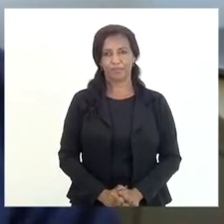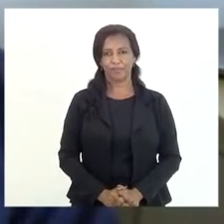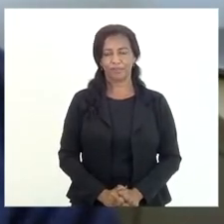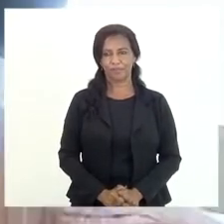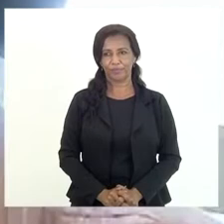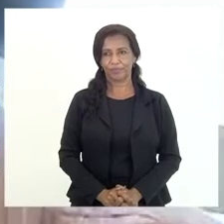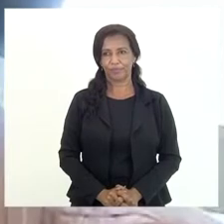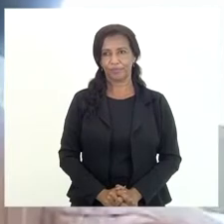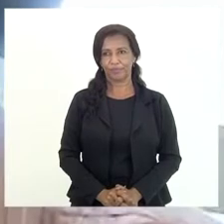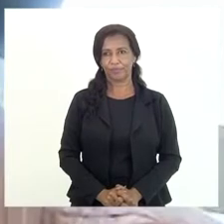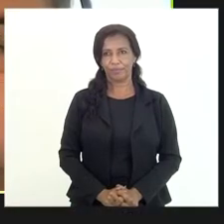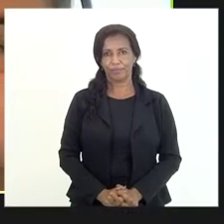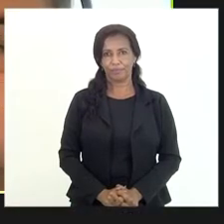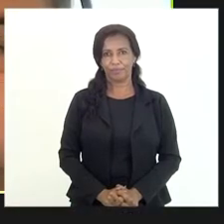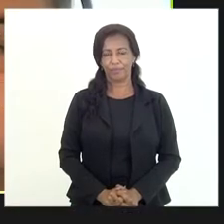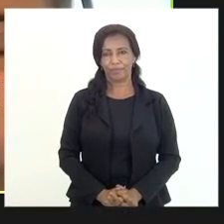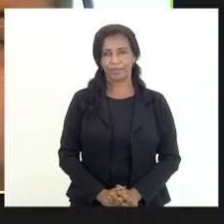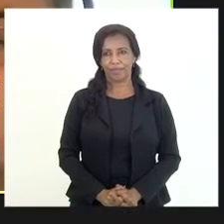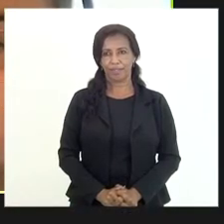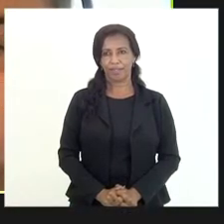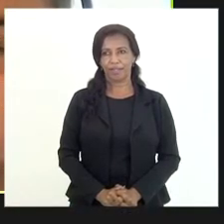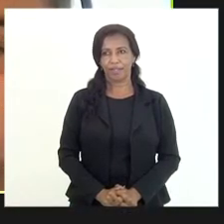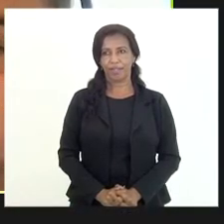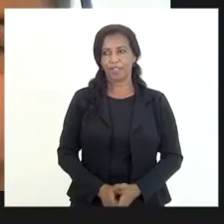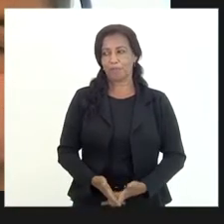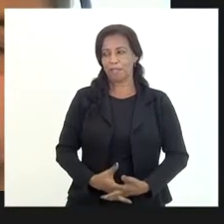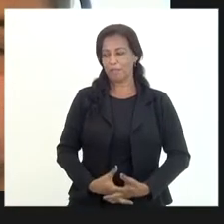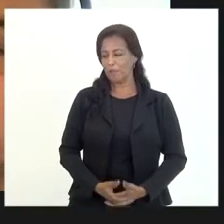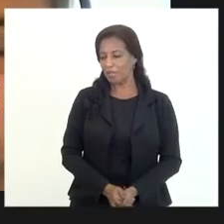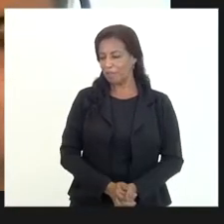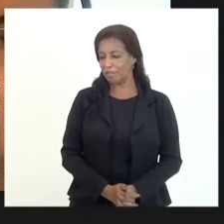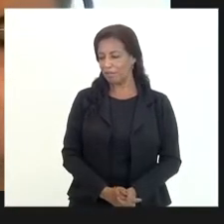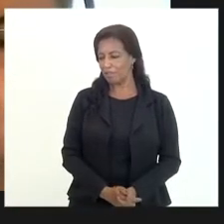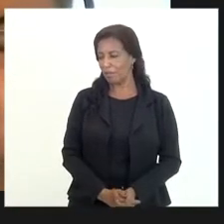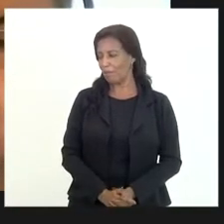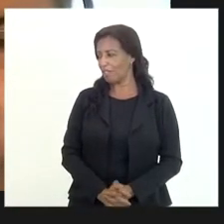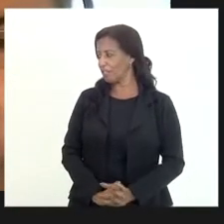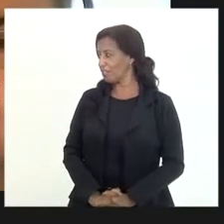favor isso porque não estou conseguindo abrir aqui já pedi para abrir por favor